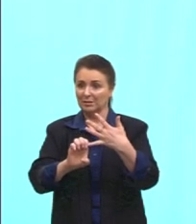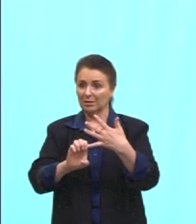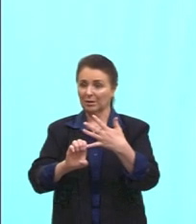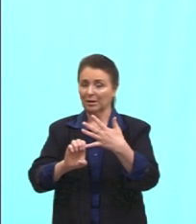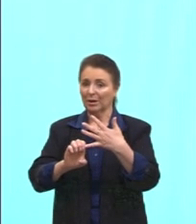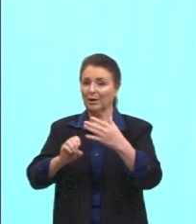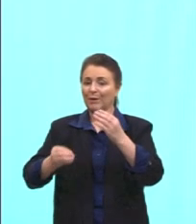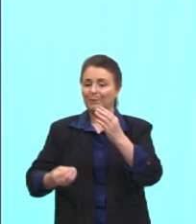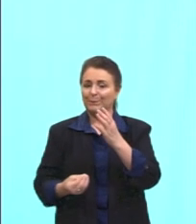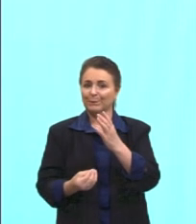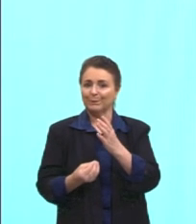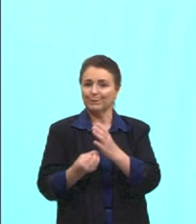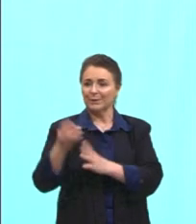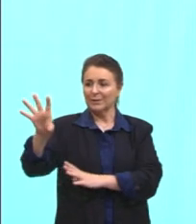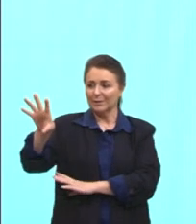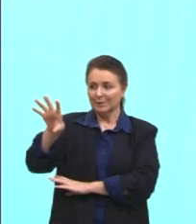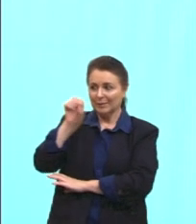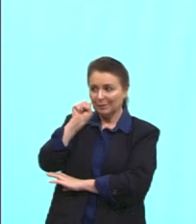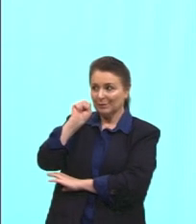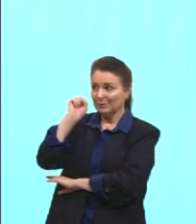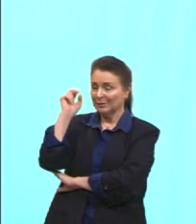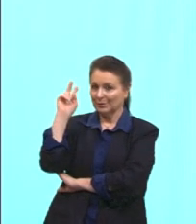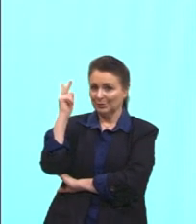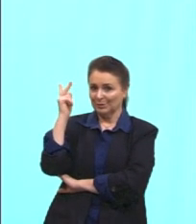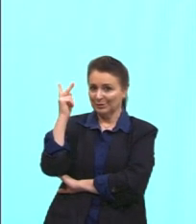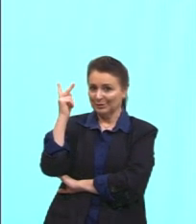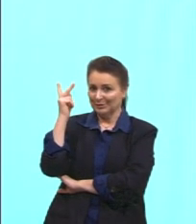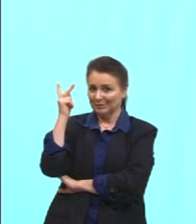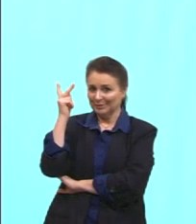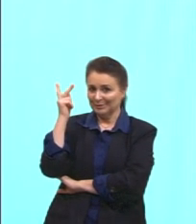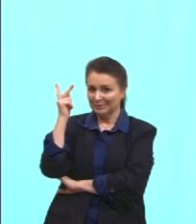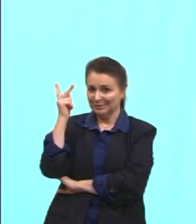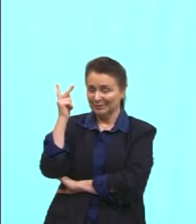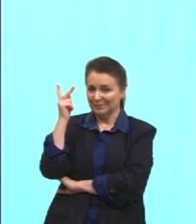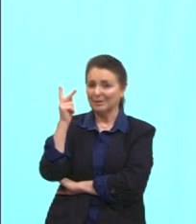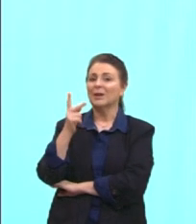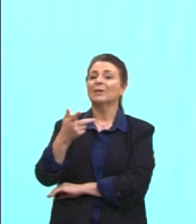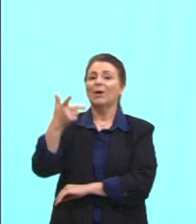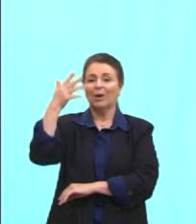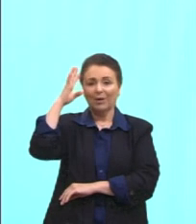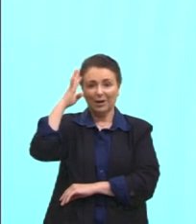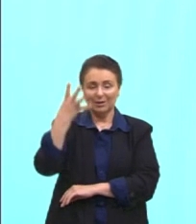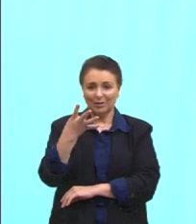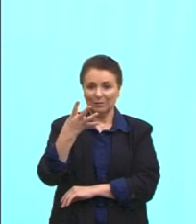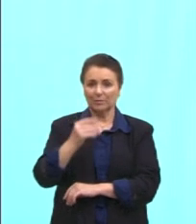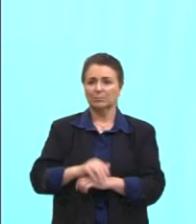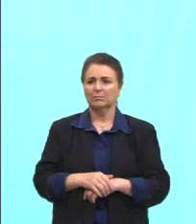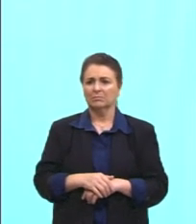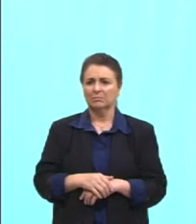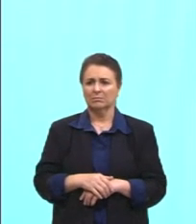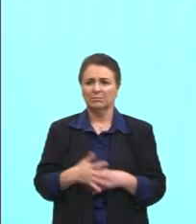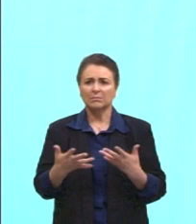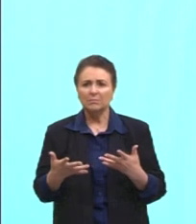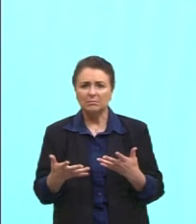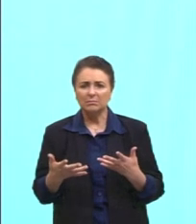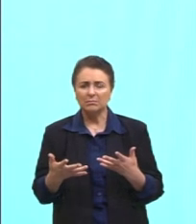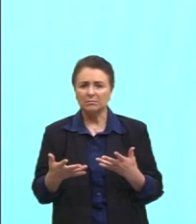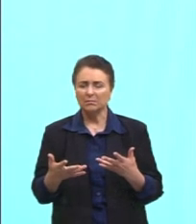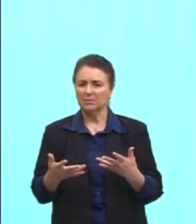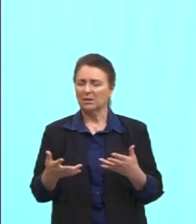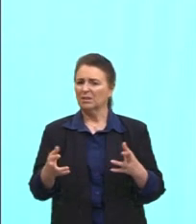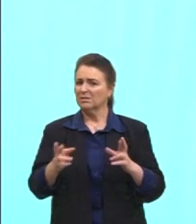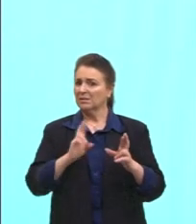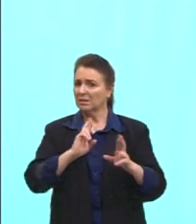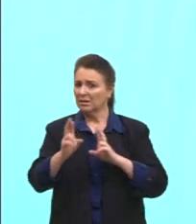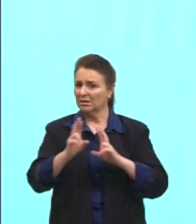revitalização dos patrimônios históricos. Bora lá, galera, resolver essa questão, então. Regulação das relações sociais? Não,